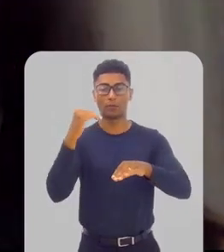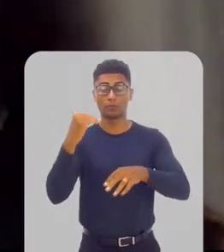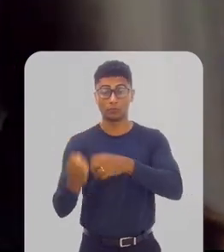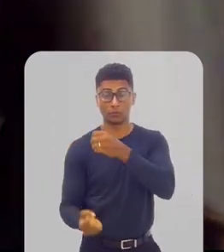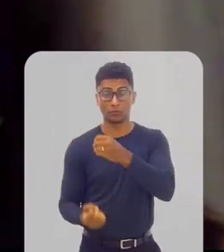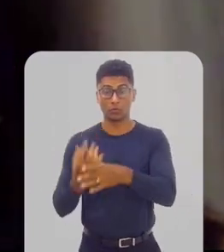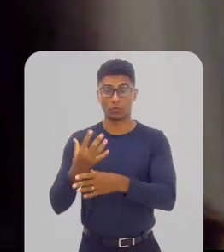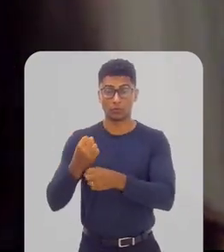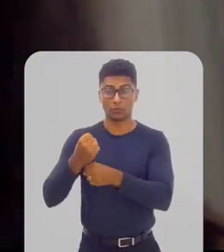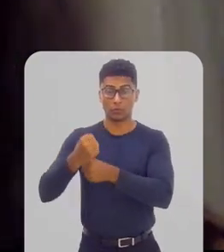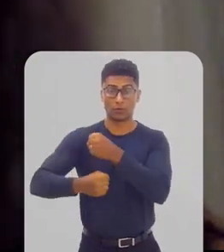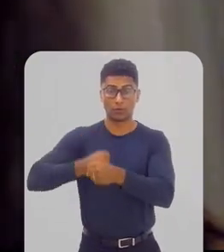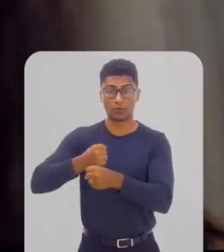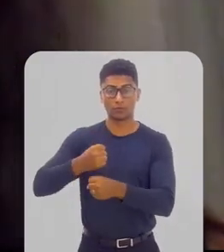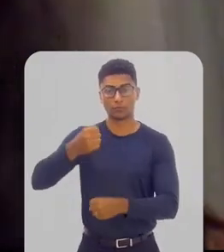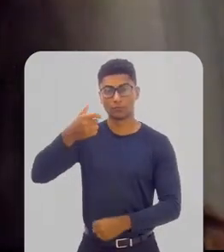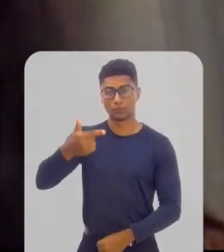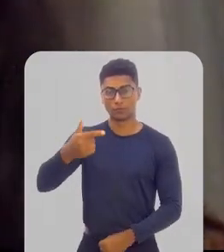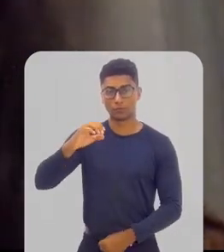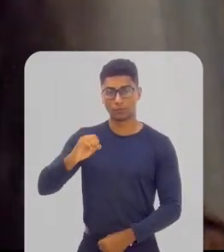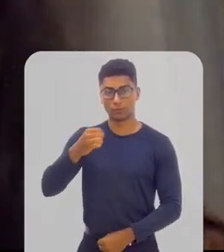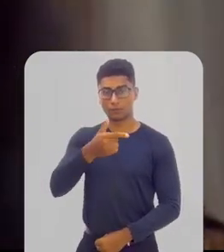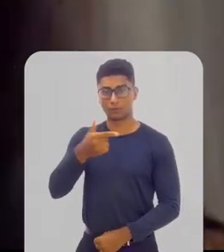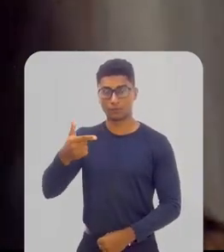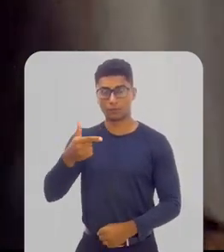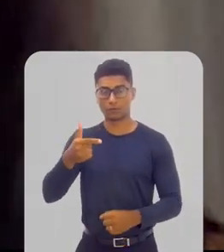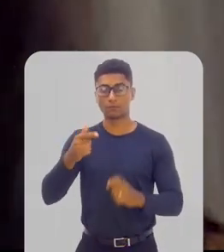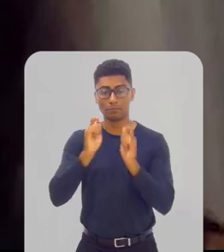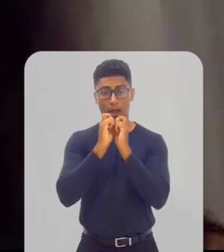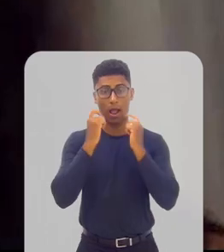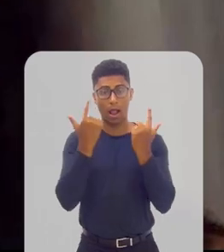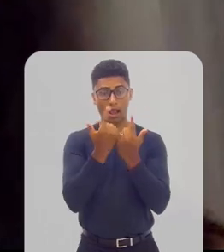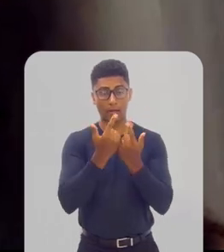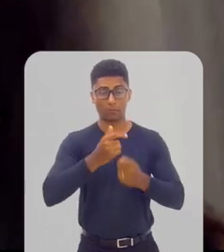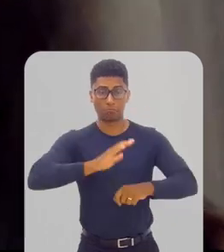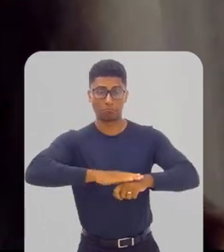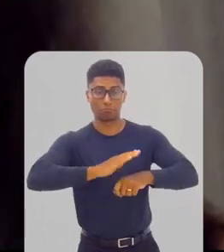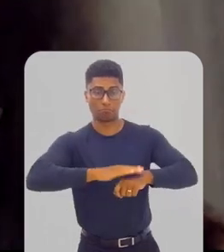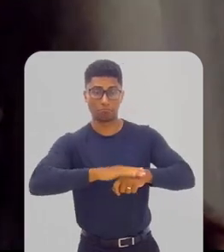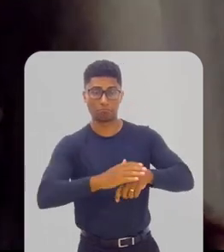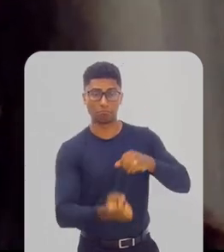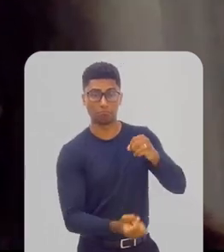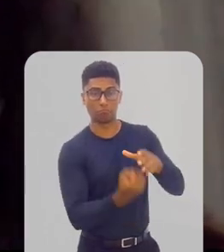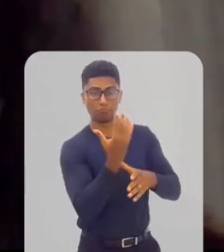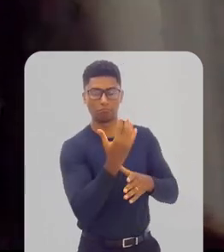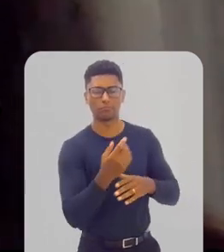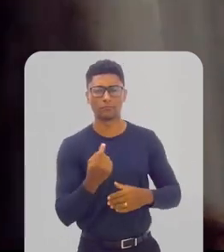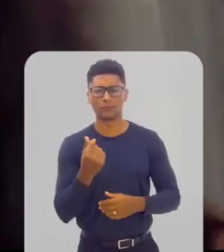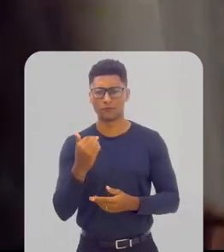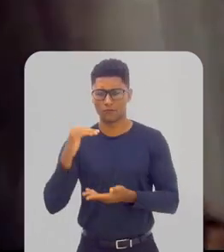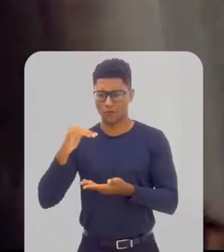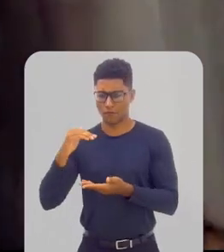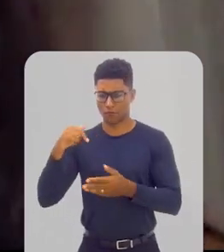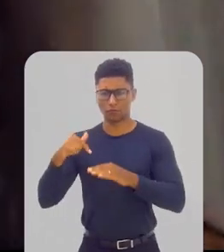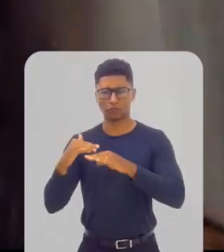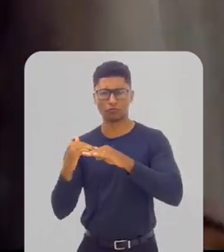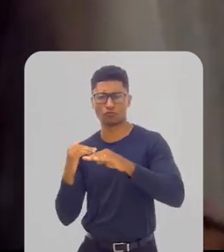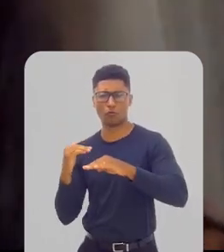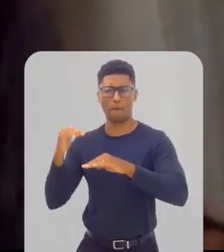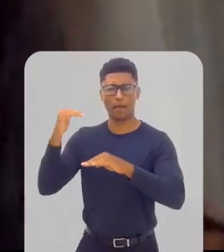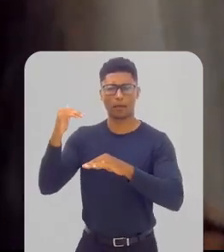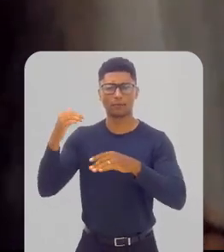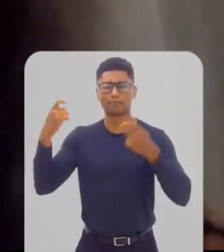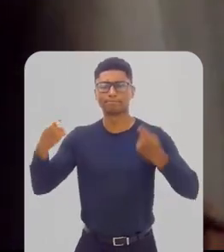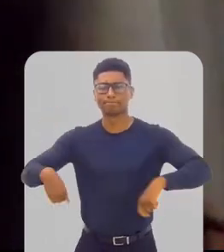por iniciativa do Parlamento e para que o fundo tenha uma execução que esteja alinhada com os seus